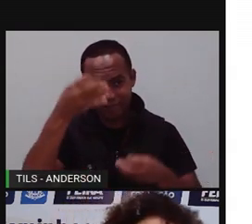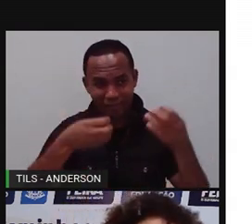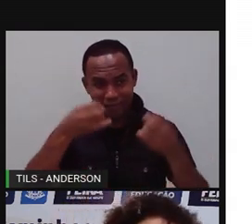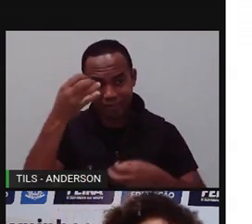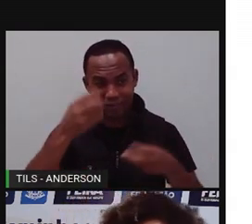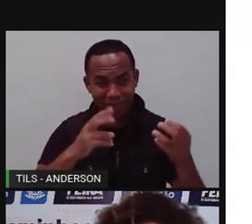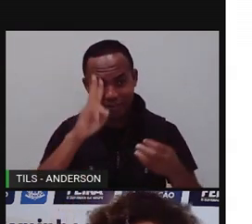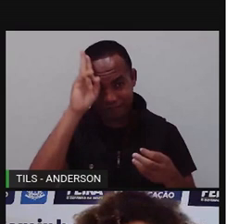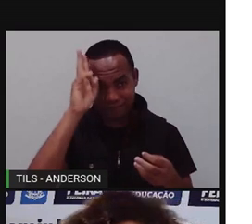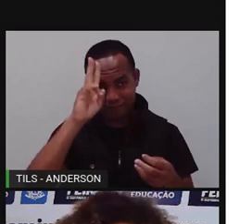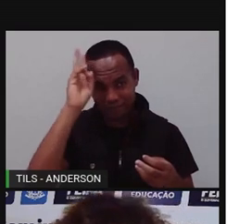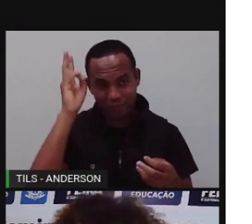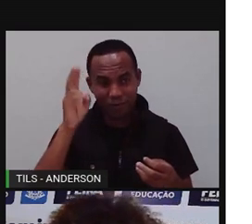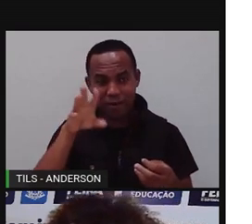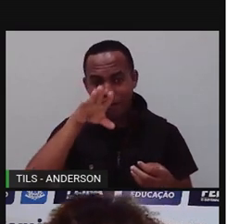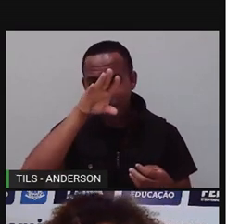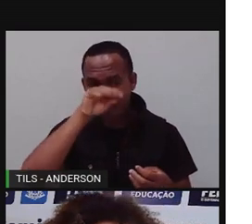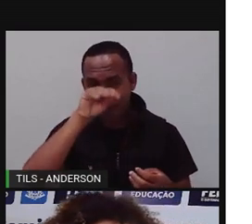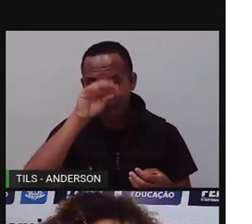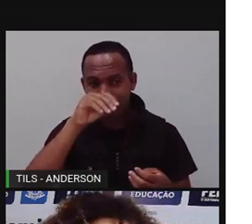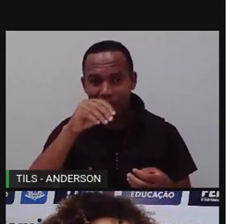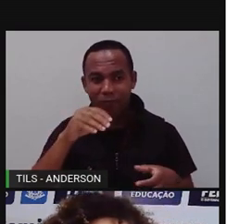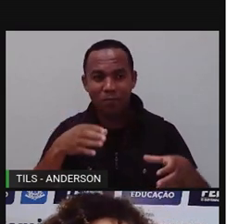para onde? Na barriga, não é isso?